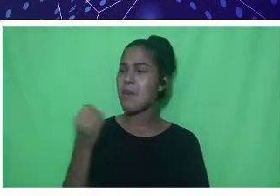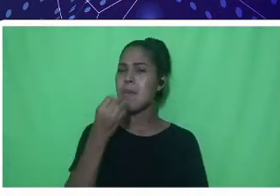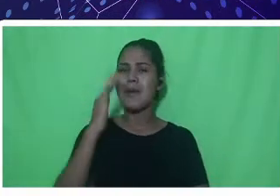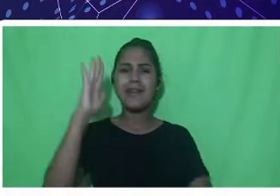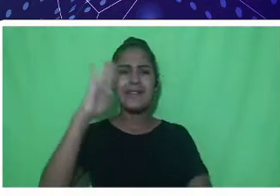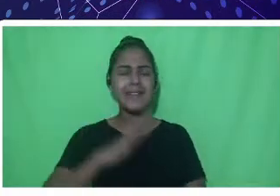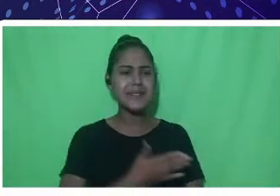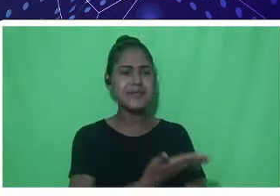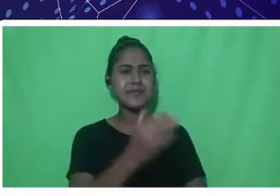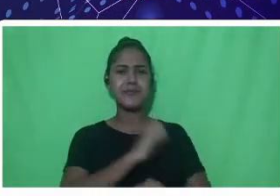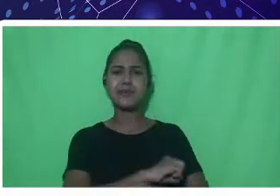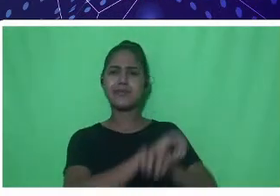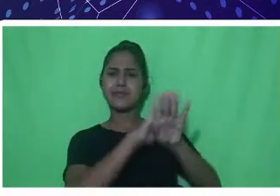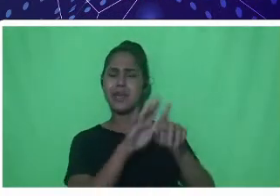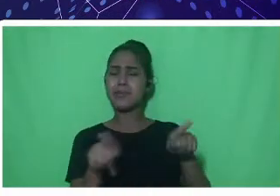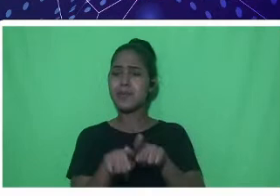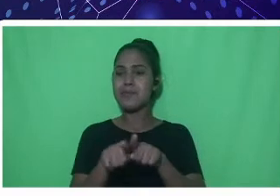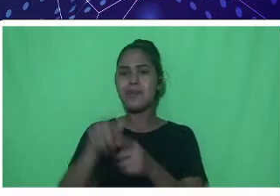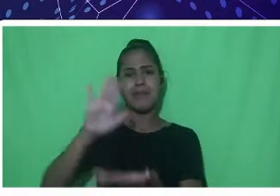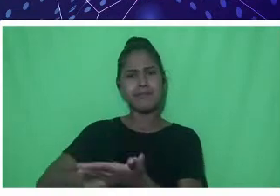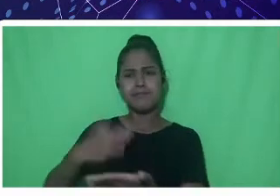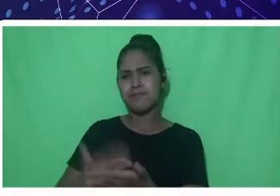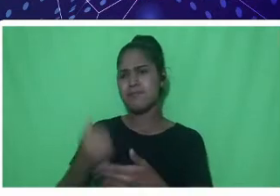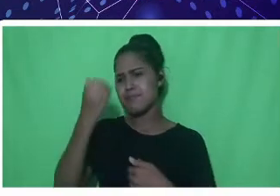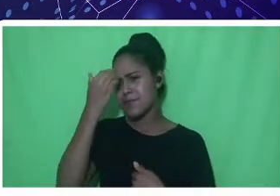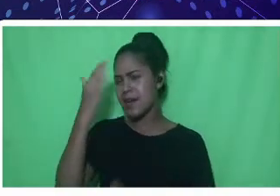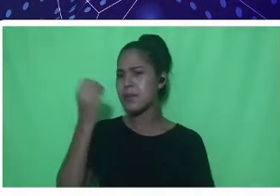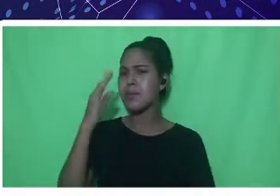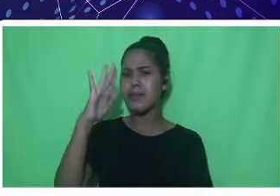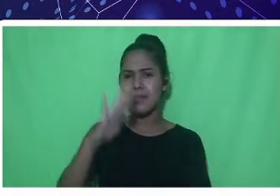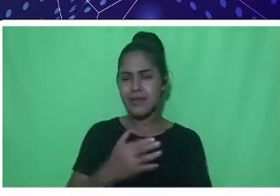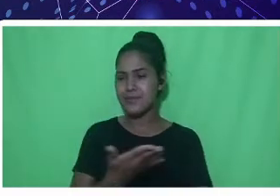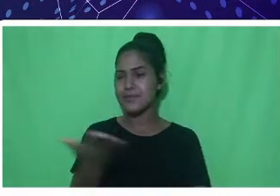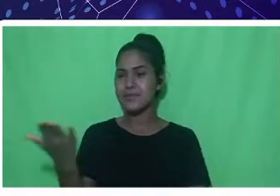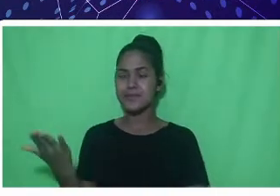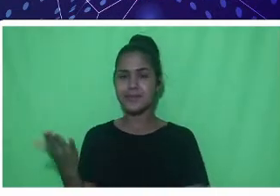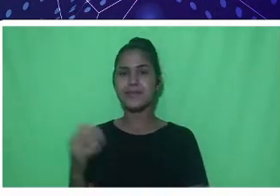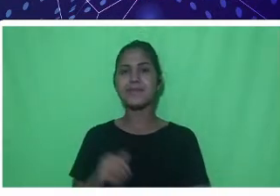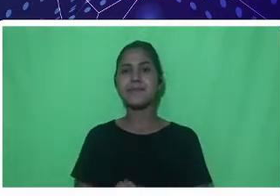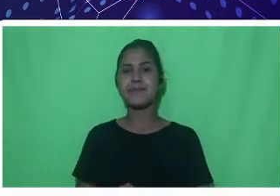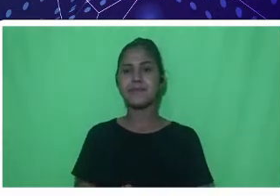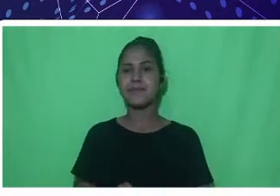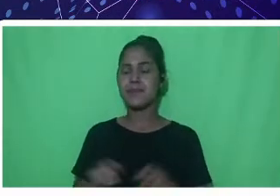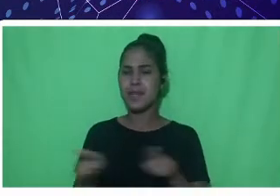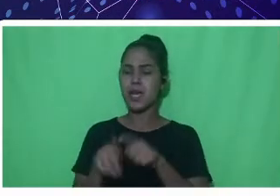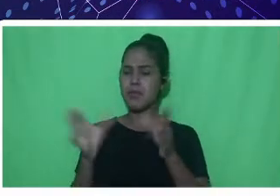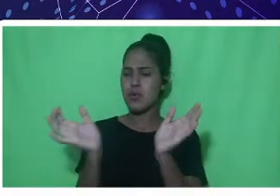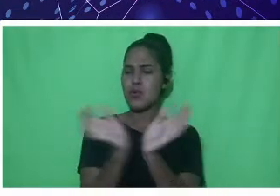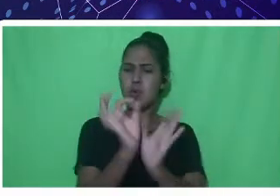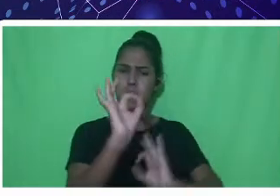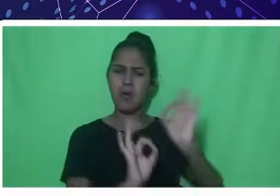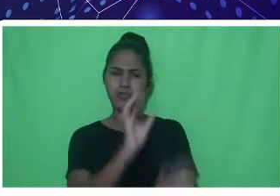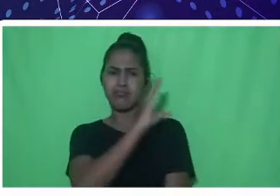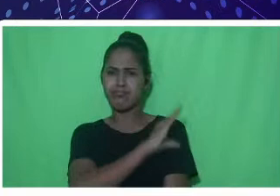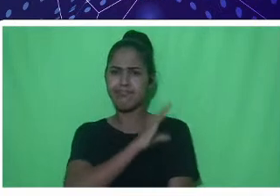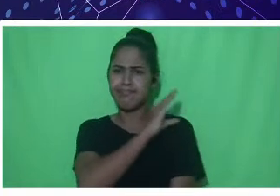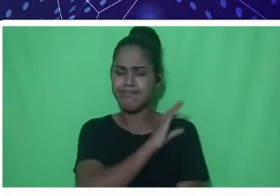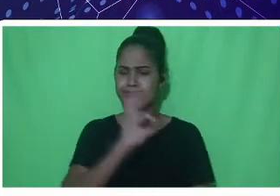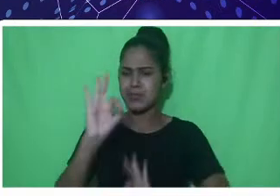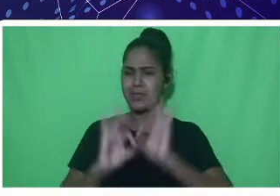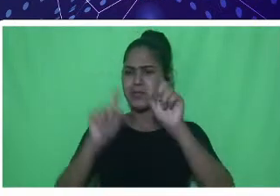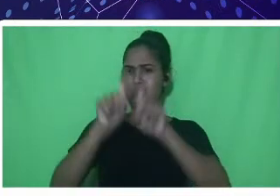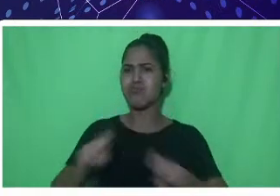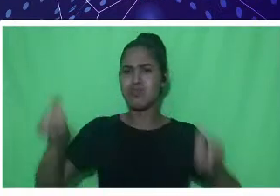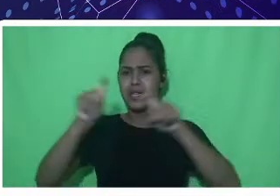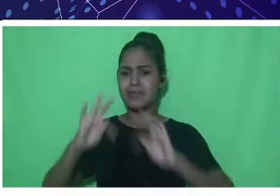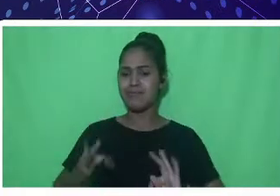intérpretes que está aqui presente, a Anael, que está organizando aí a parte de informática, a parte de tecnologia.